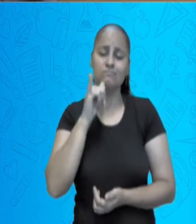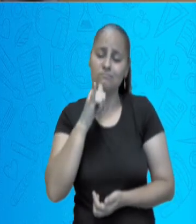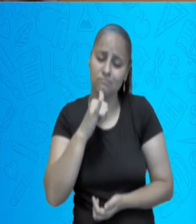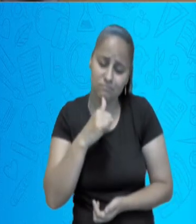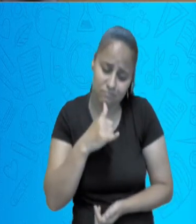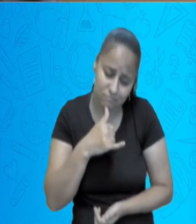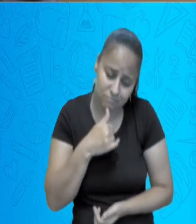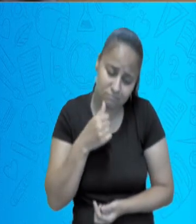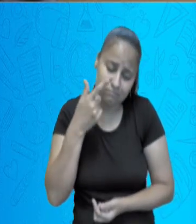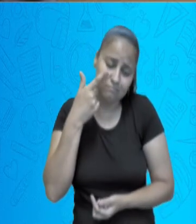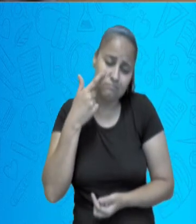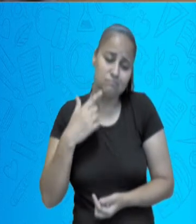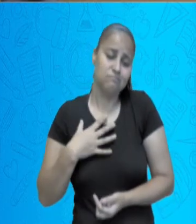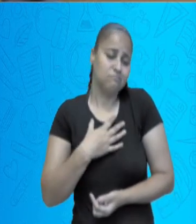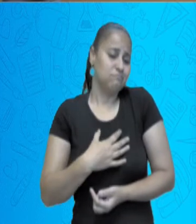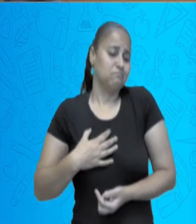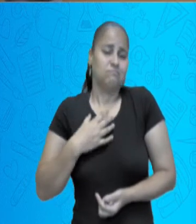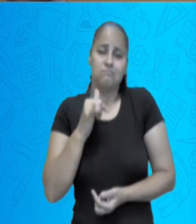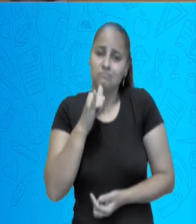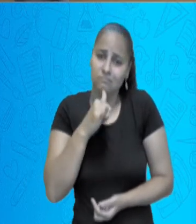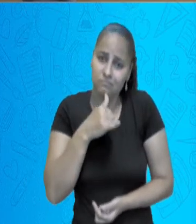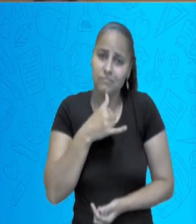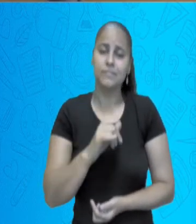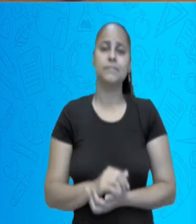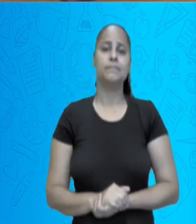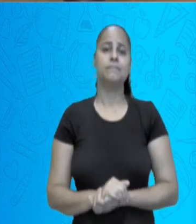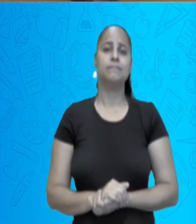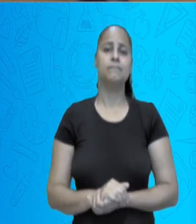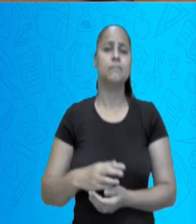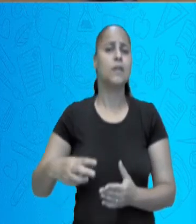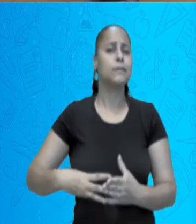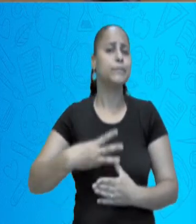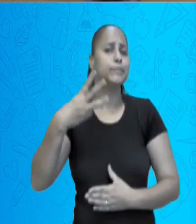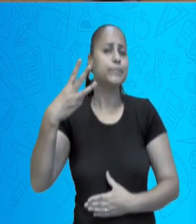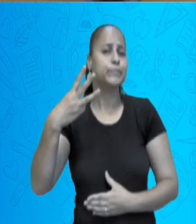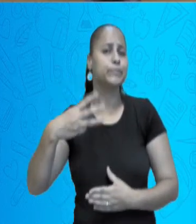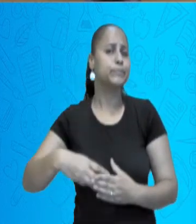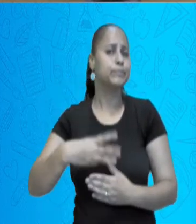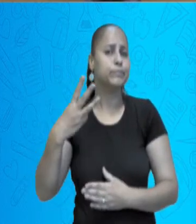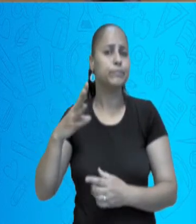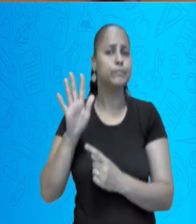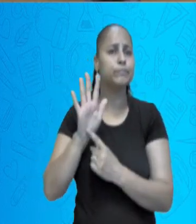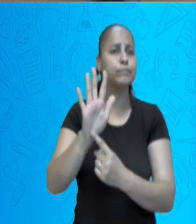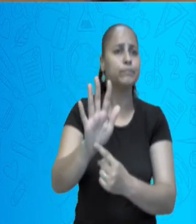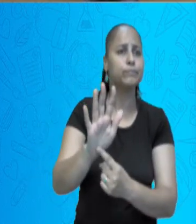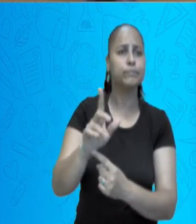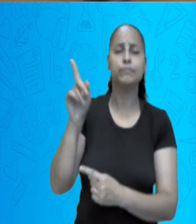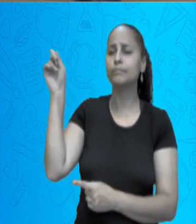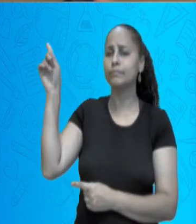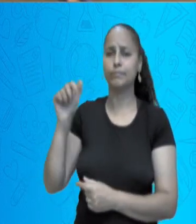ou esse mesmo sentimento? O que representa essa fotografia para você?